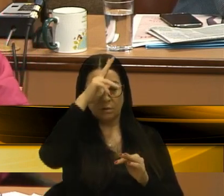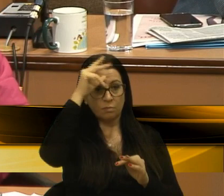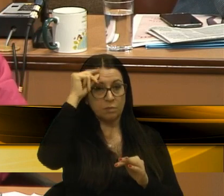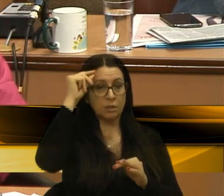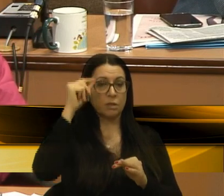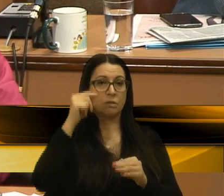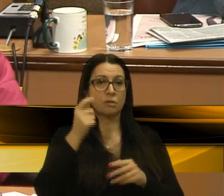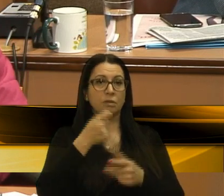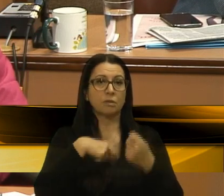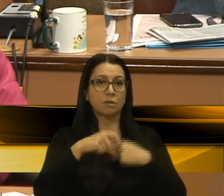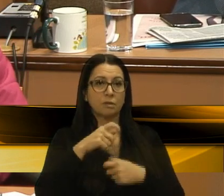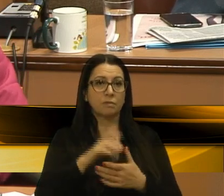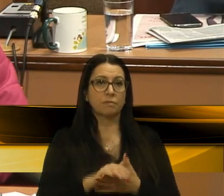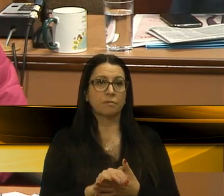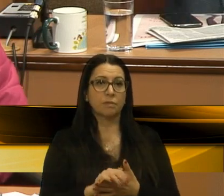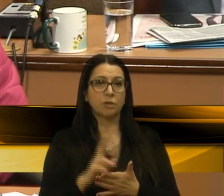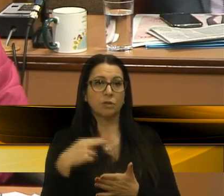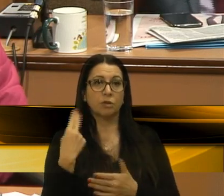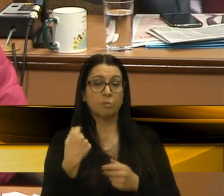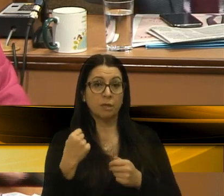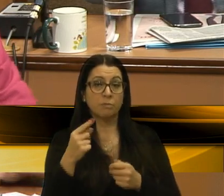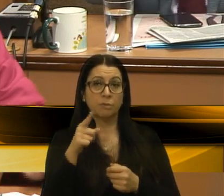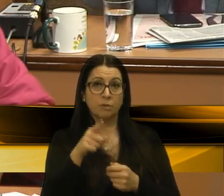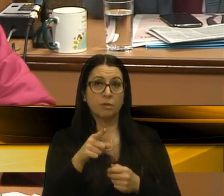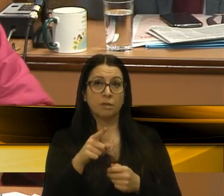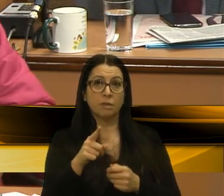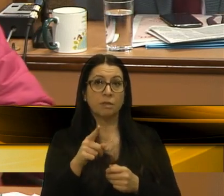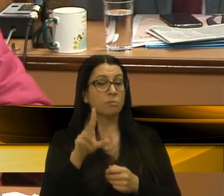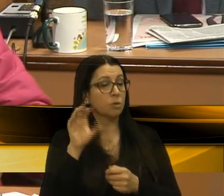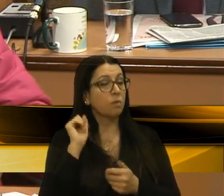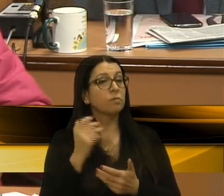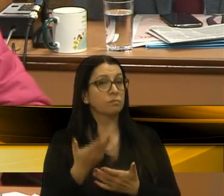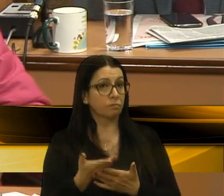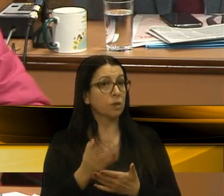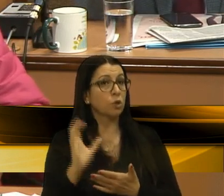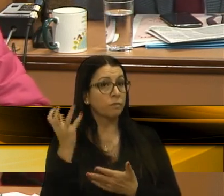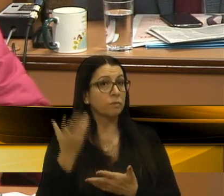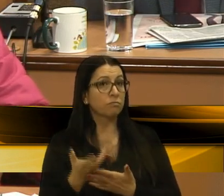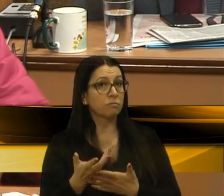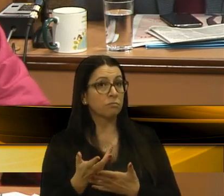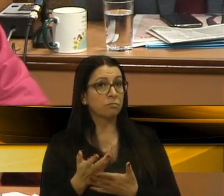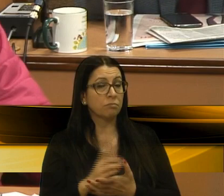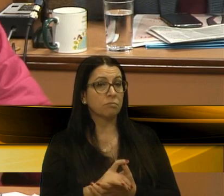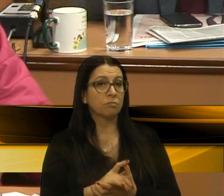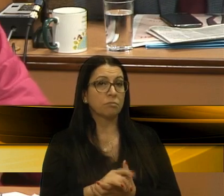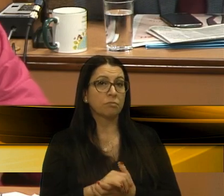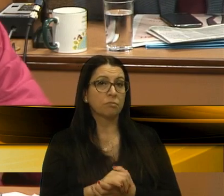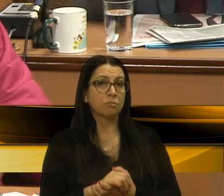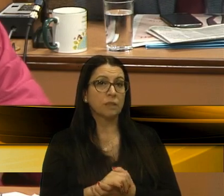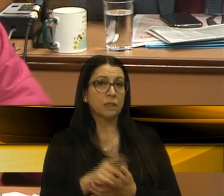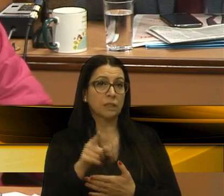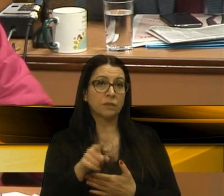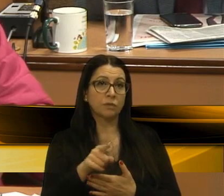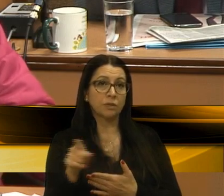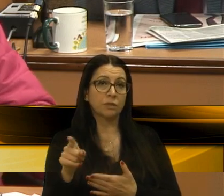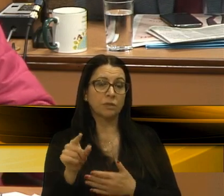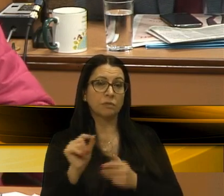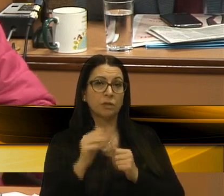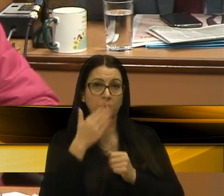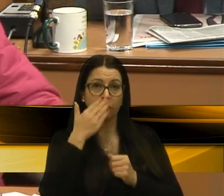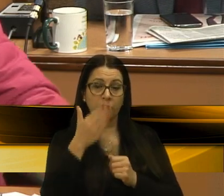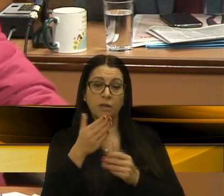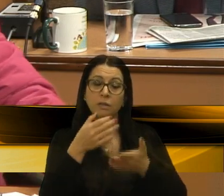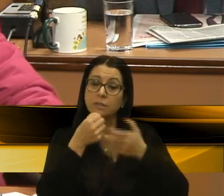administração e nós precisamos que isso seja resolvido. Tem um equacionamento e V. Exª está à frente da